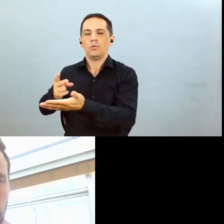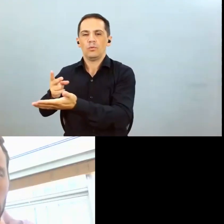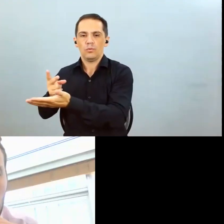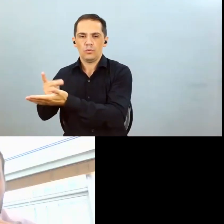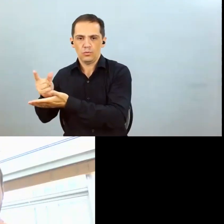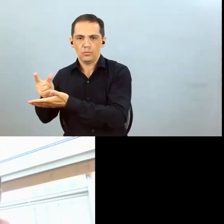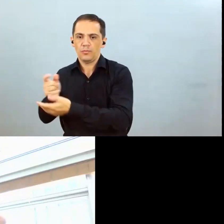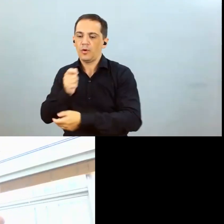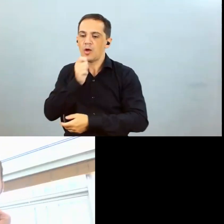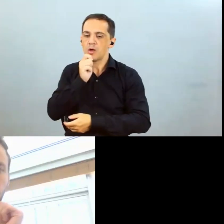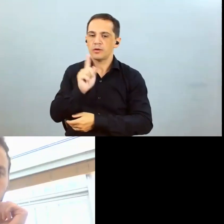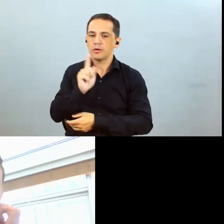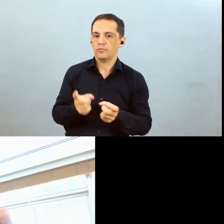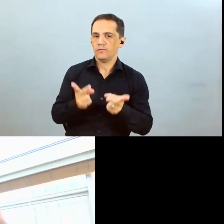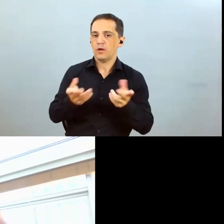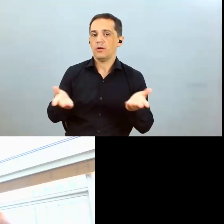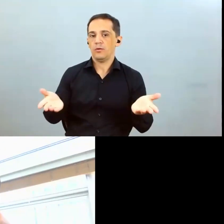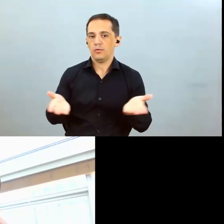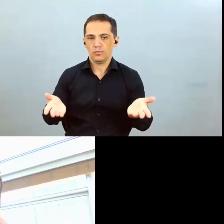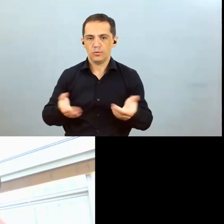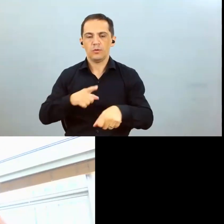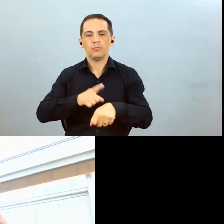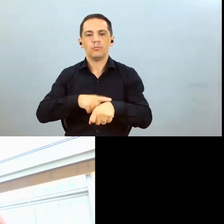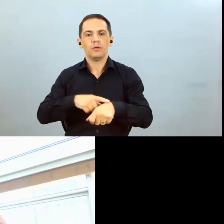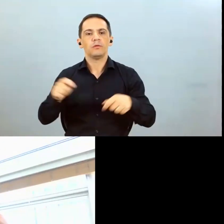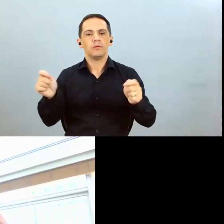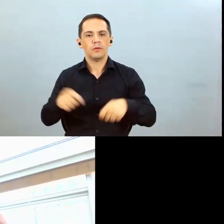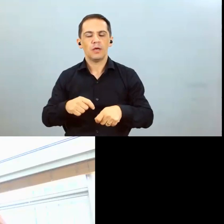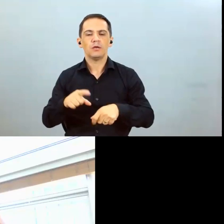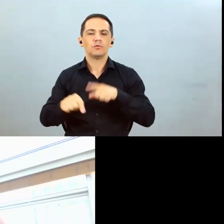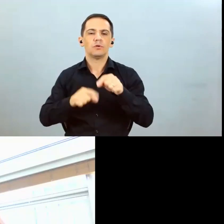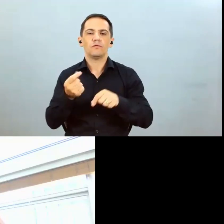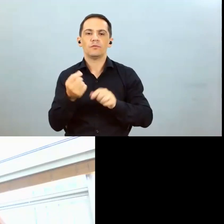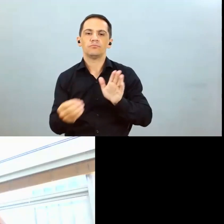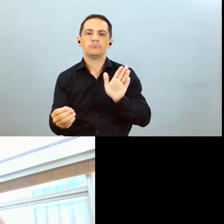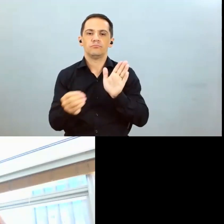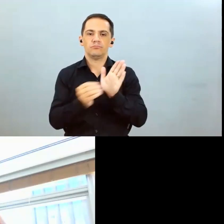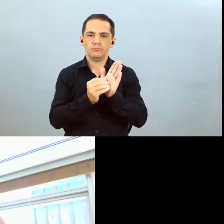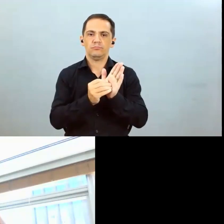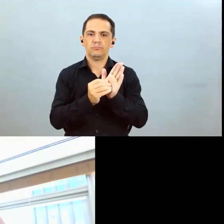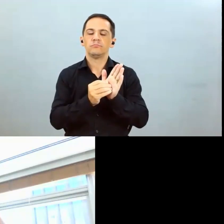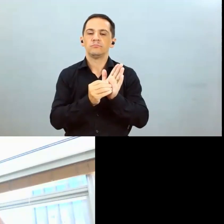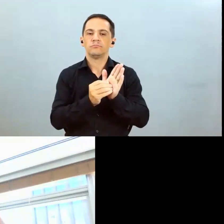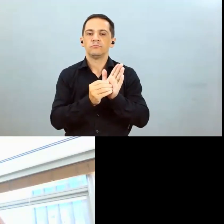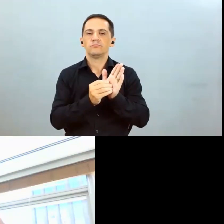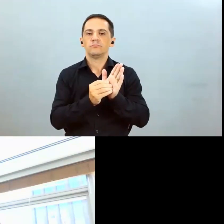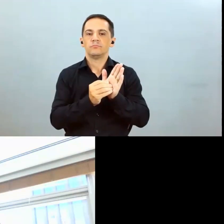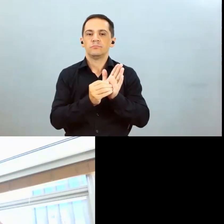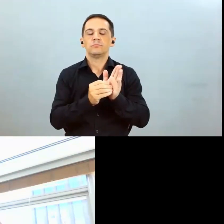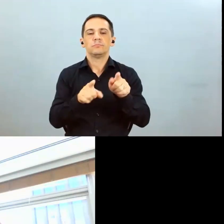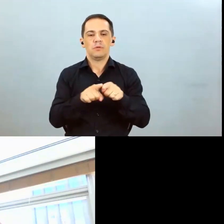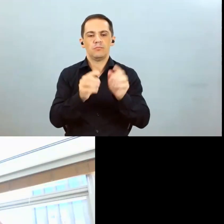que agora, nesse momento, é o momento de você evoluir na fixação dos insumos e evoluir também na fixação das commodities.